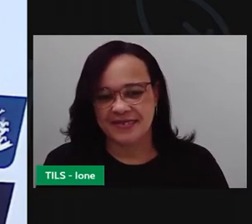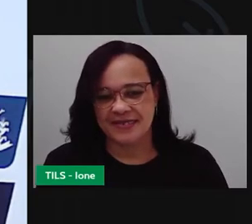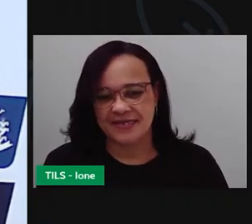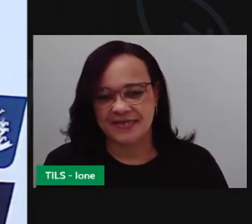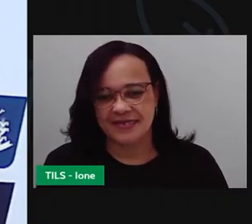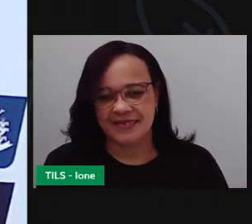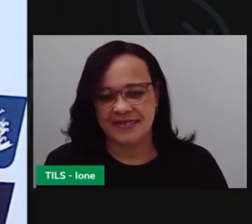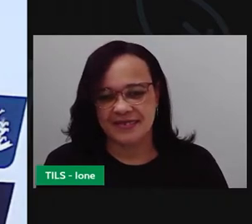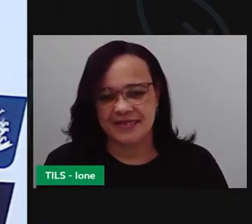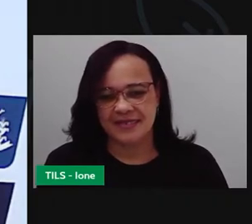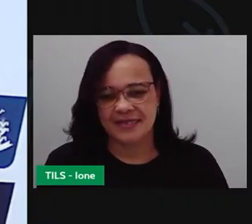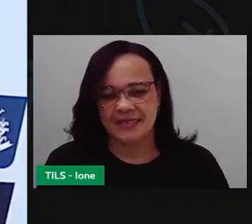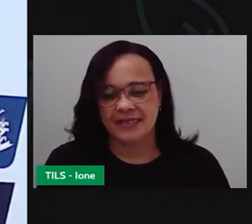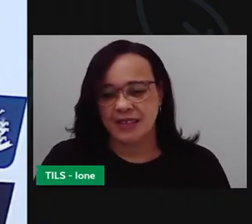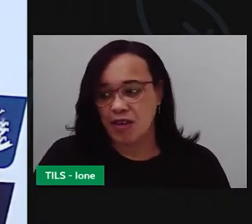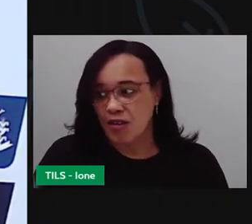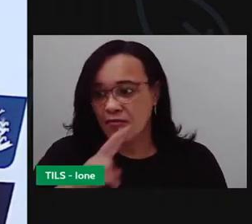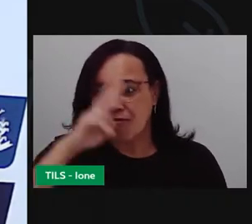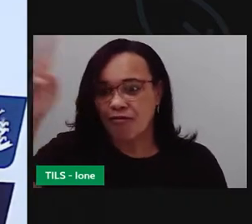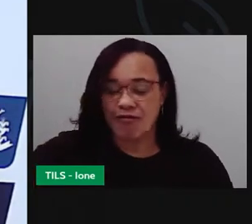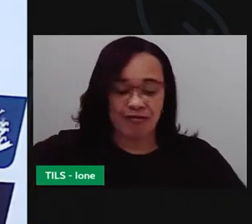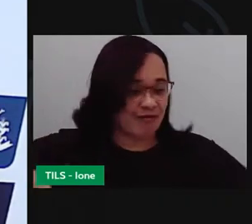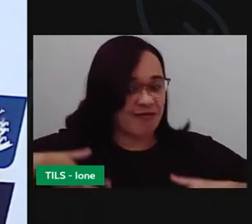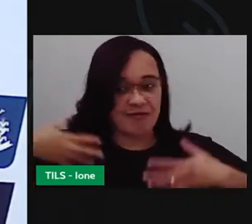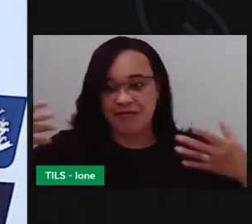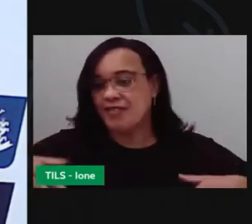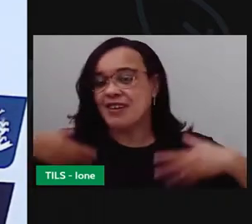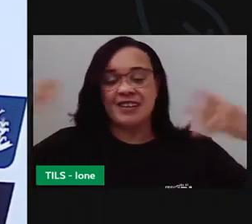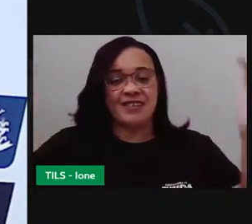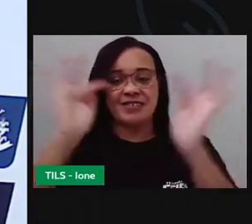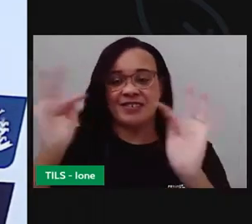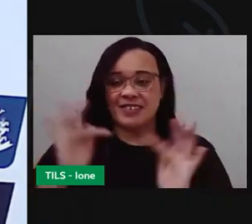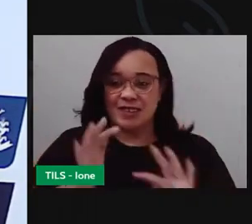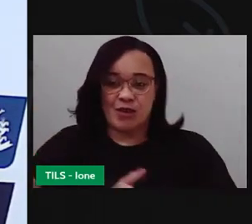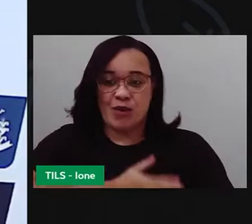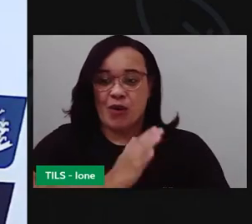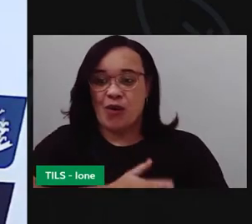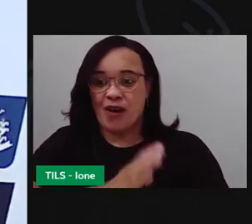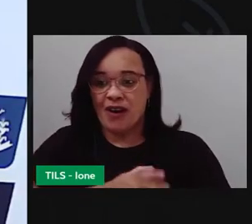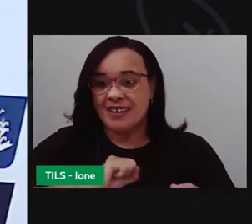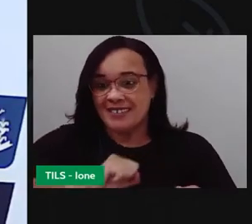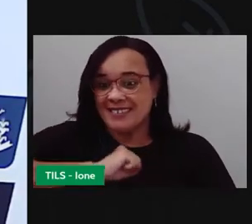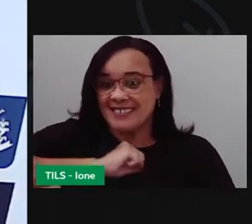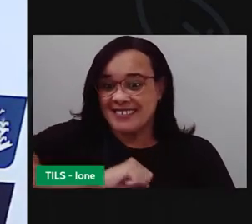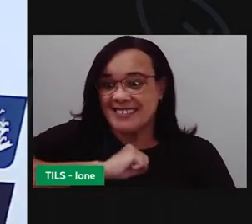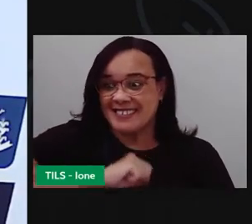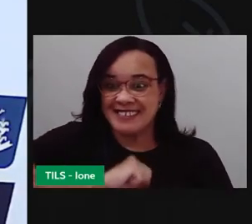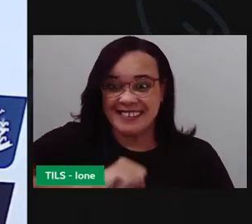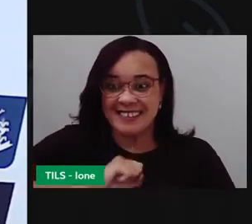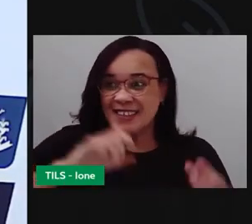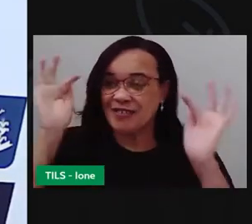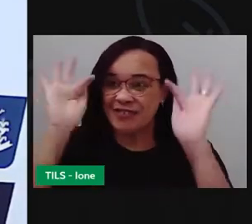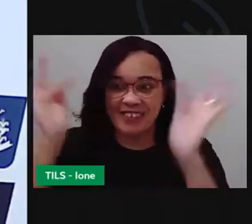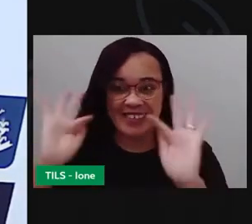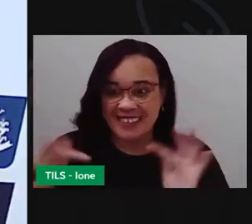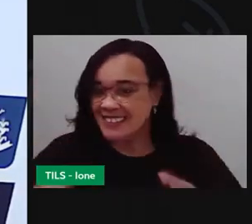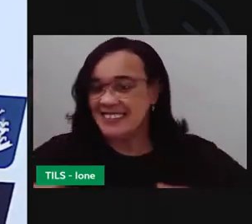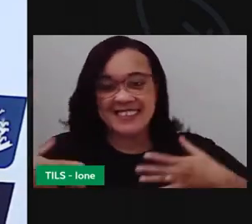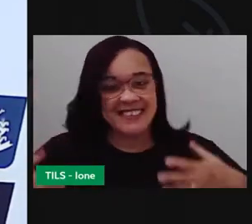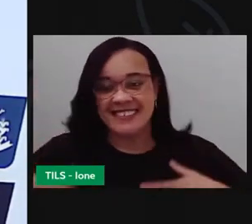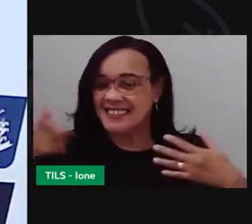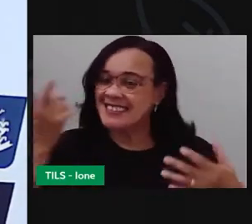Foi forte a felicidade no coração do tatu, que voava de verdade, enfim,